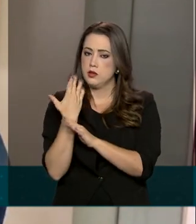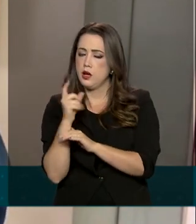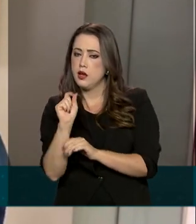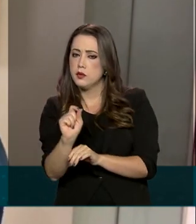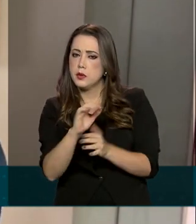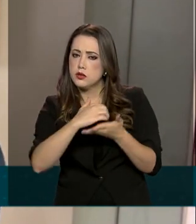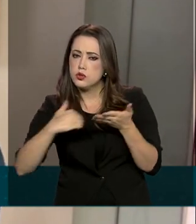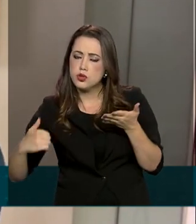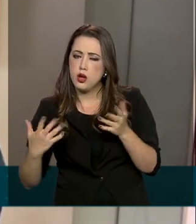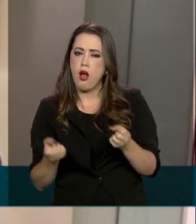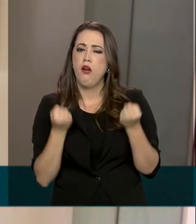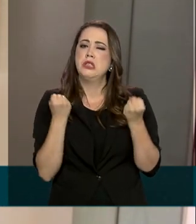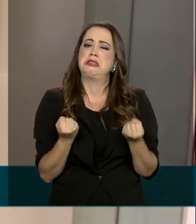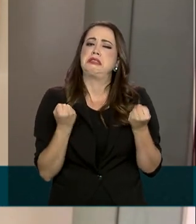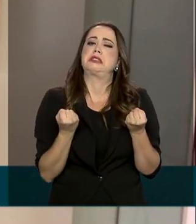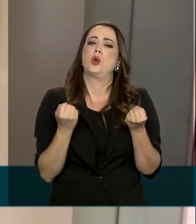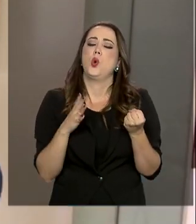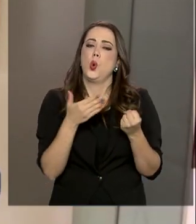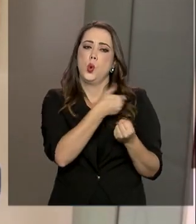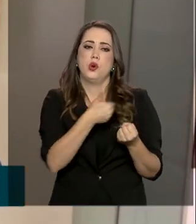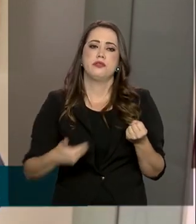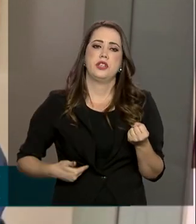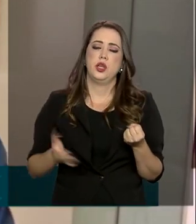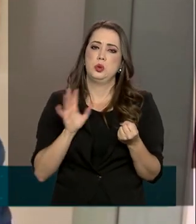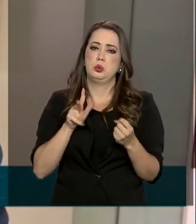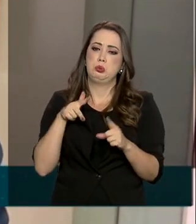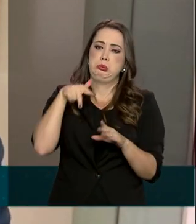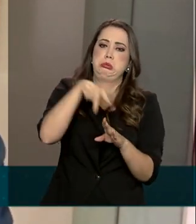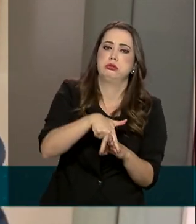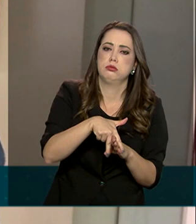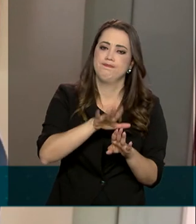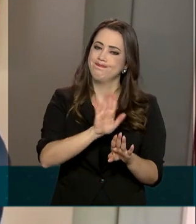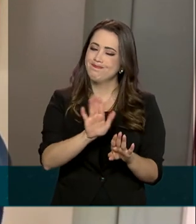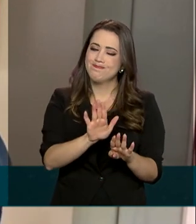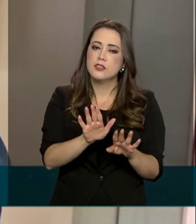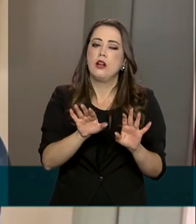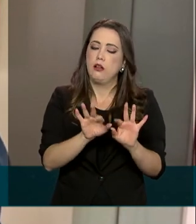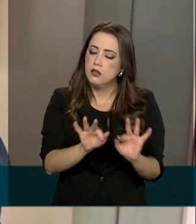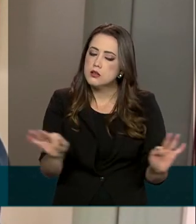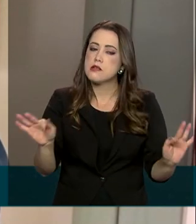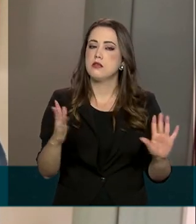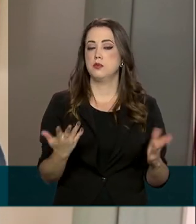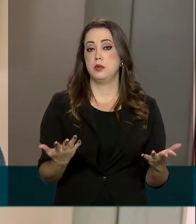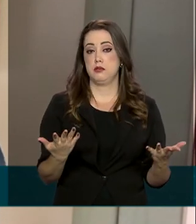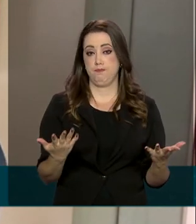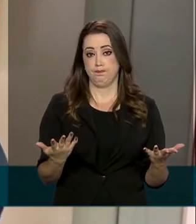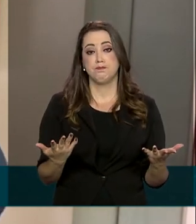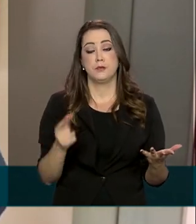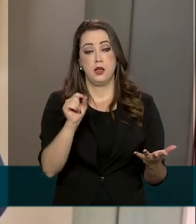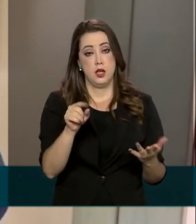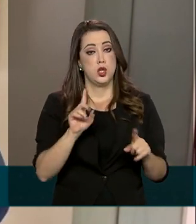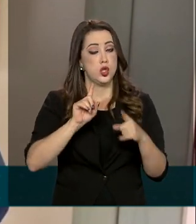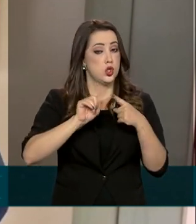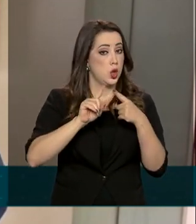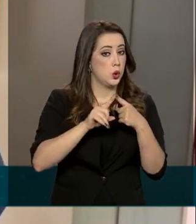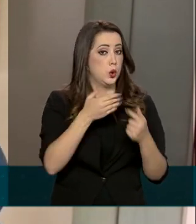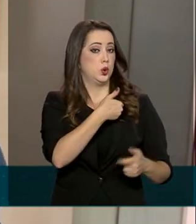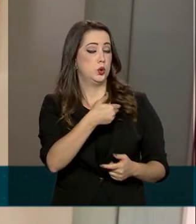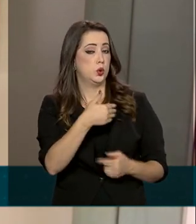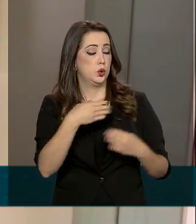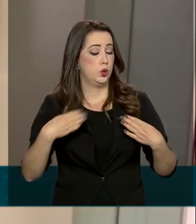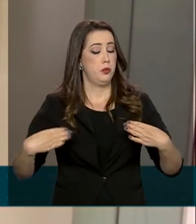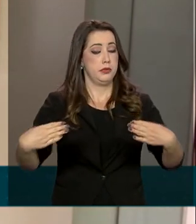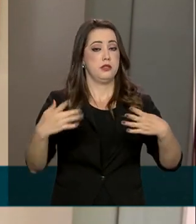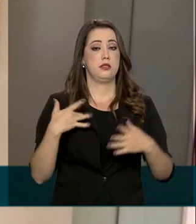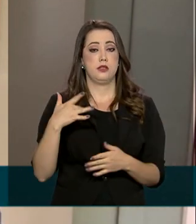tirar o peso do Estado de quem quer empreender no Brasil. Segundo o Ministério da Economia, apenas em julho,